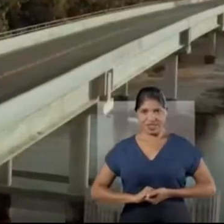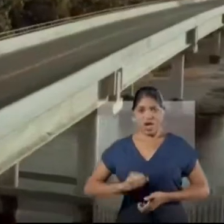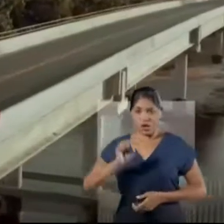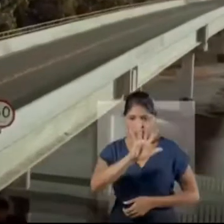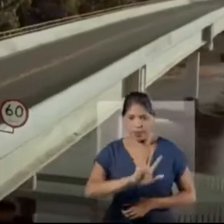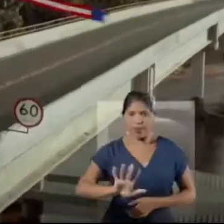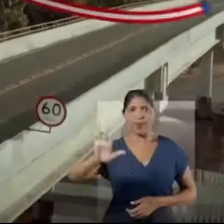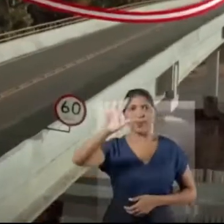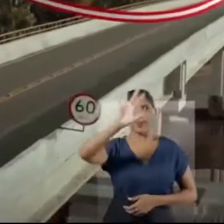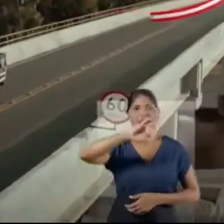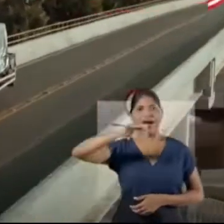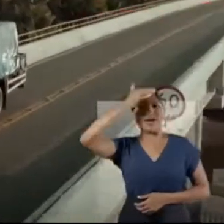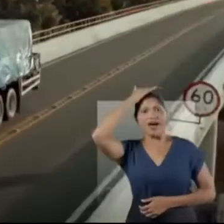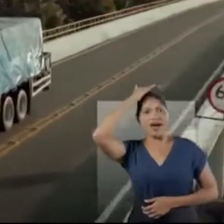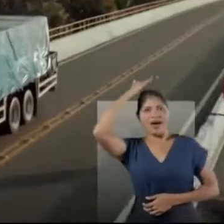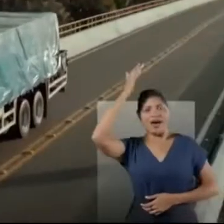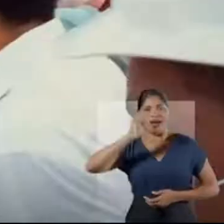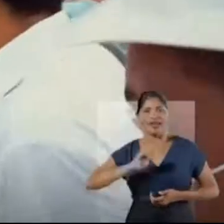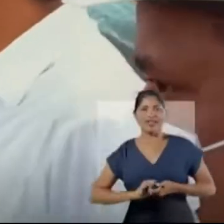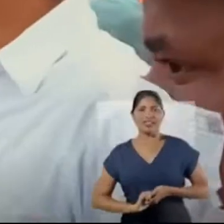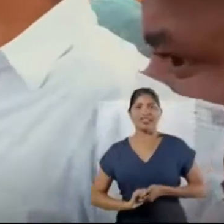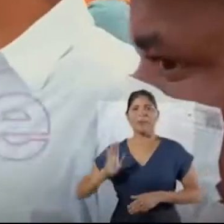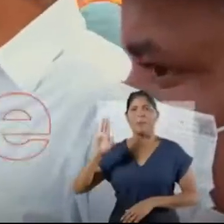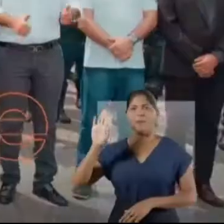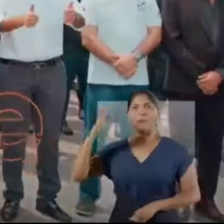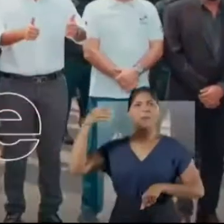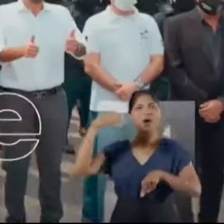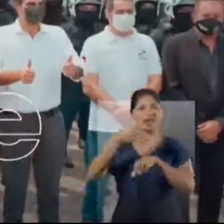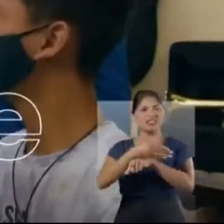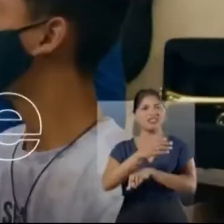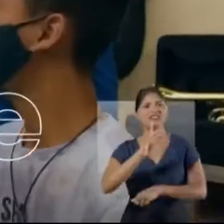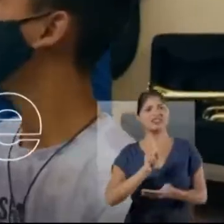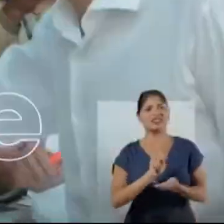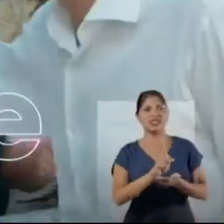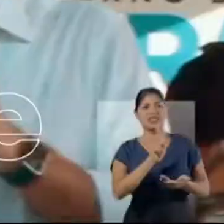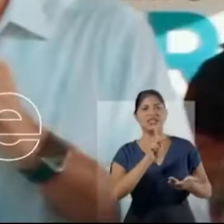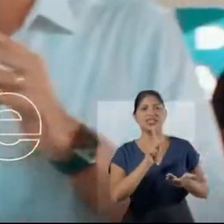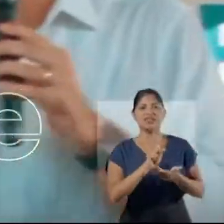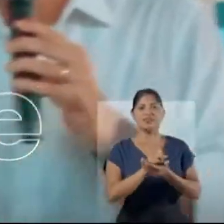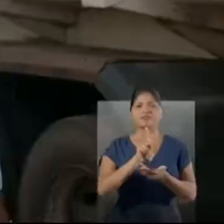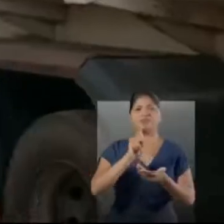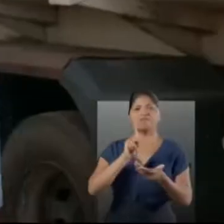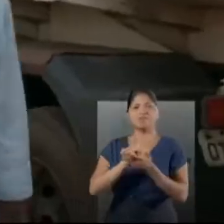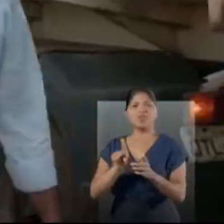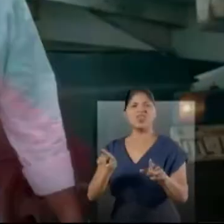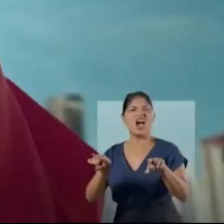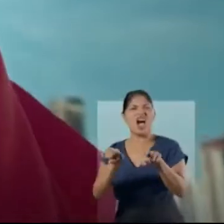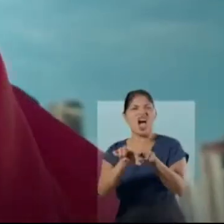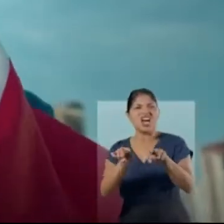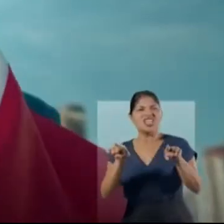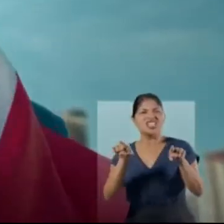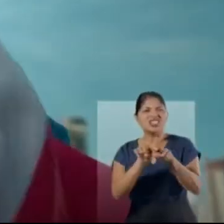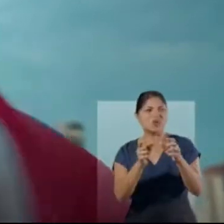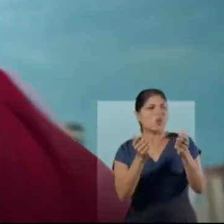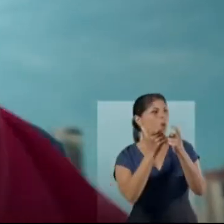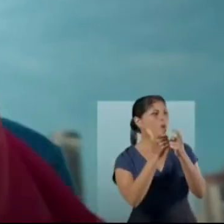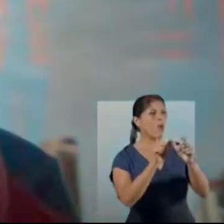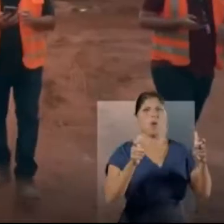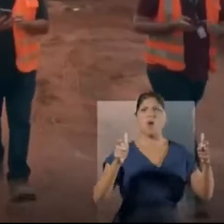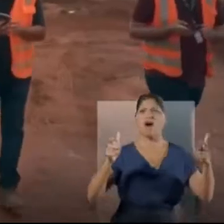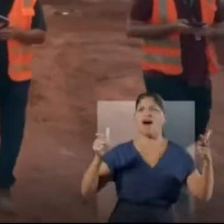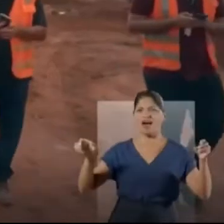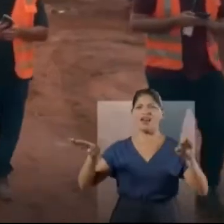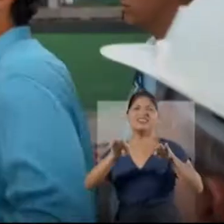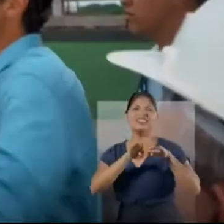Se espalha por todo o Pará Presente onde tem que estar Do tamanho